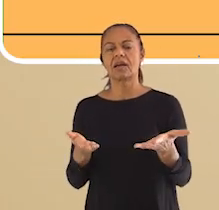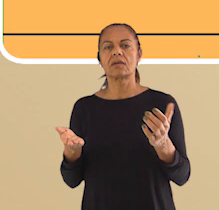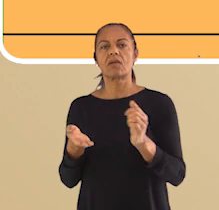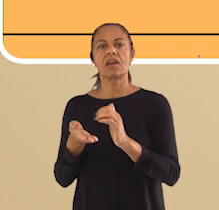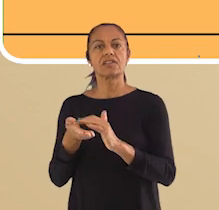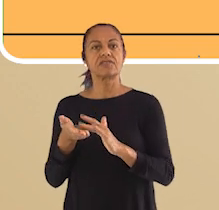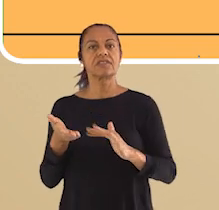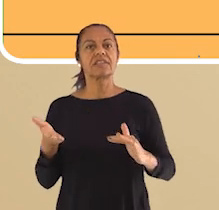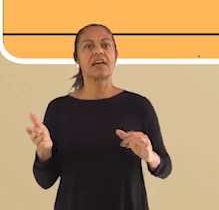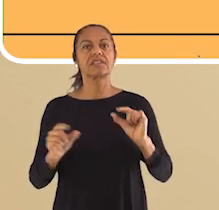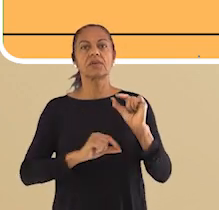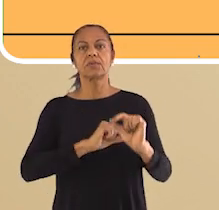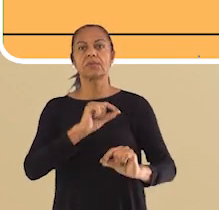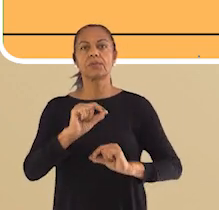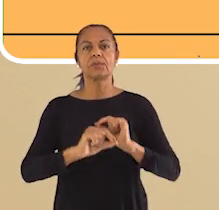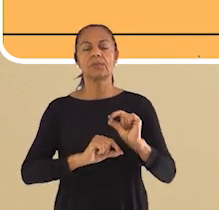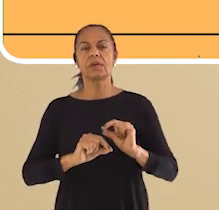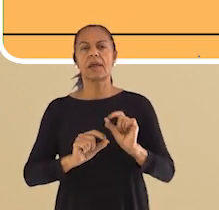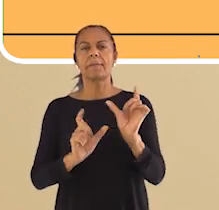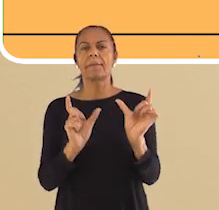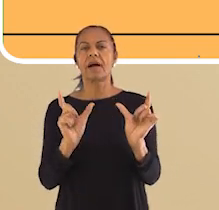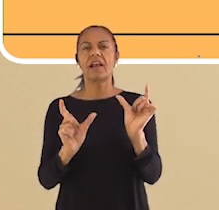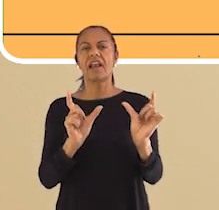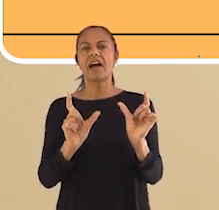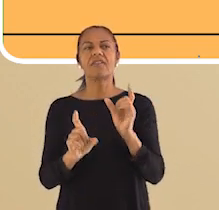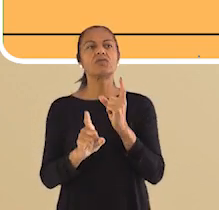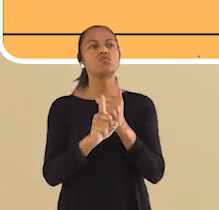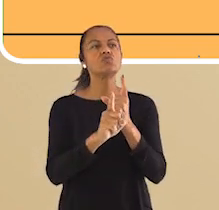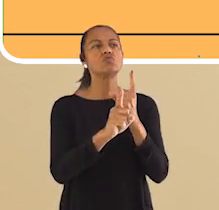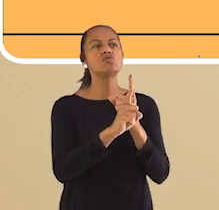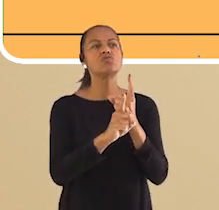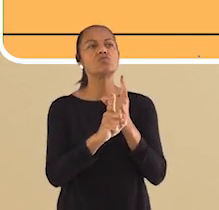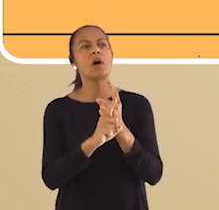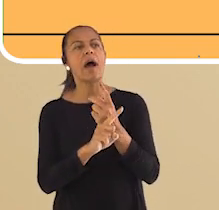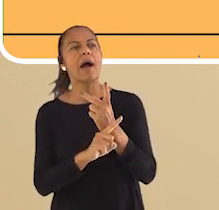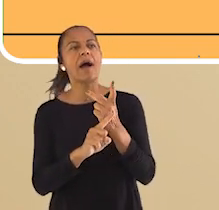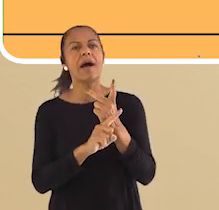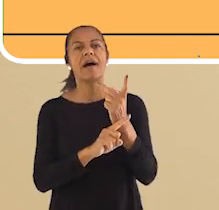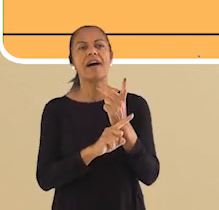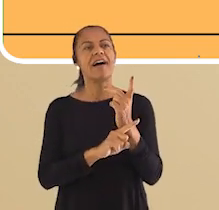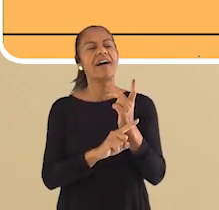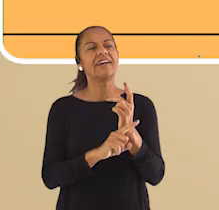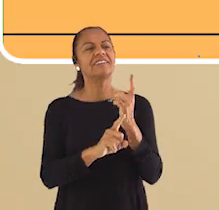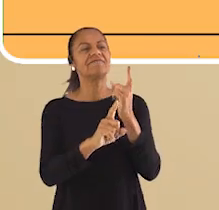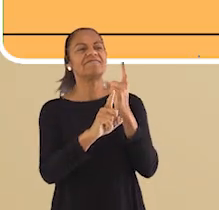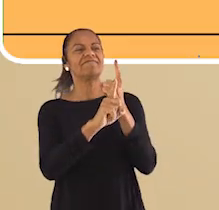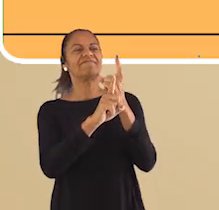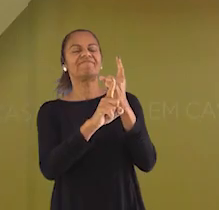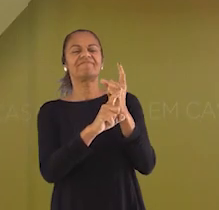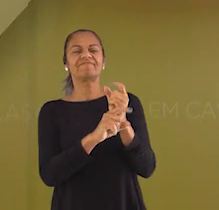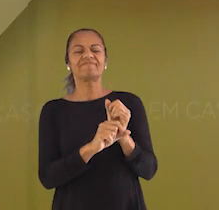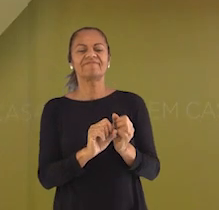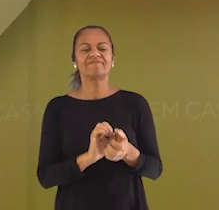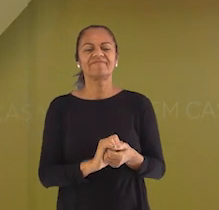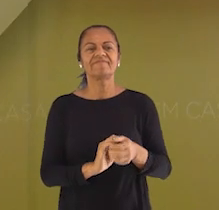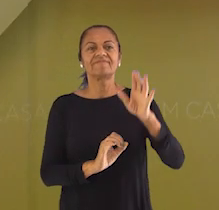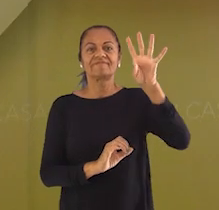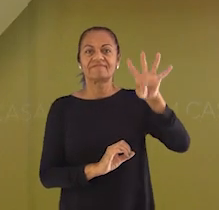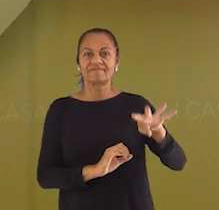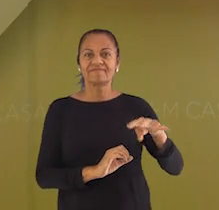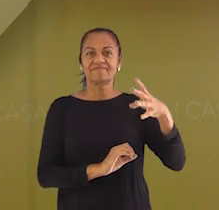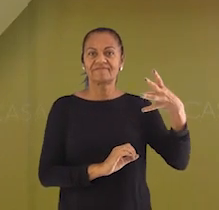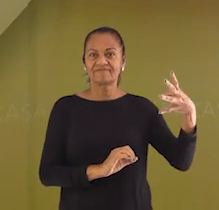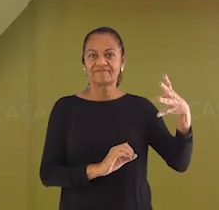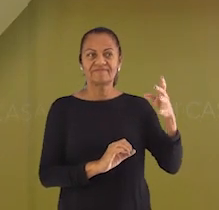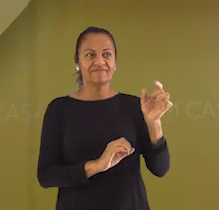começar com o caça-palavras. Você terá um tempo para procurar essas palavras. Vamos lá? Esse é